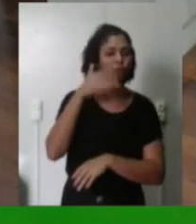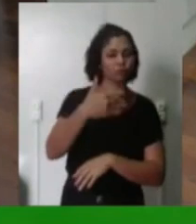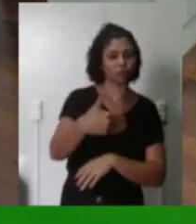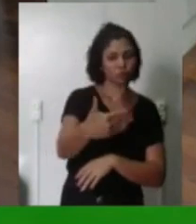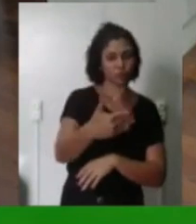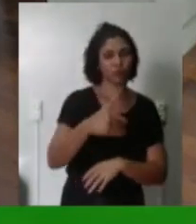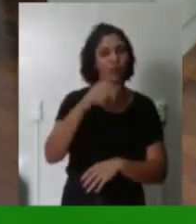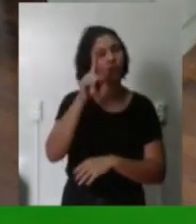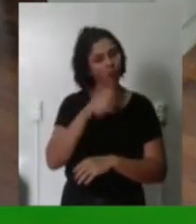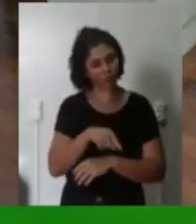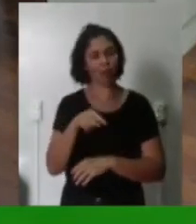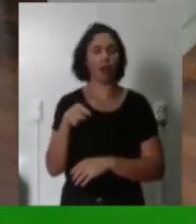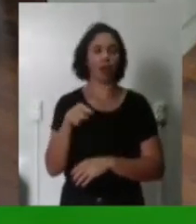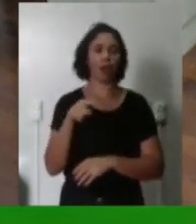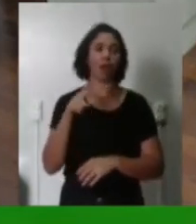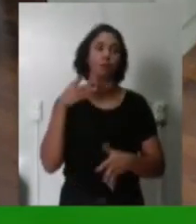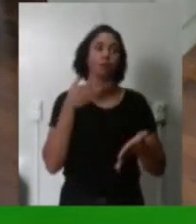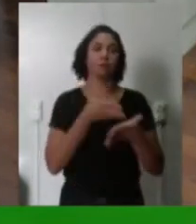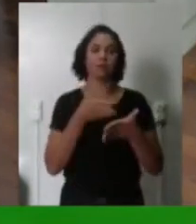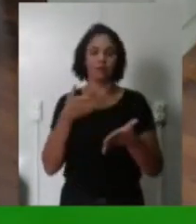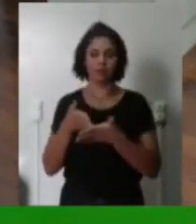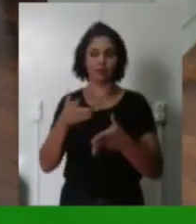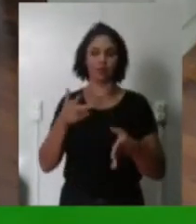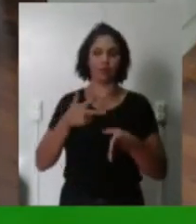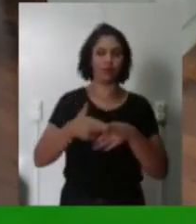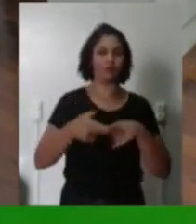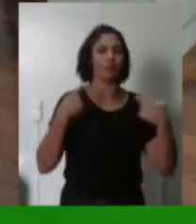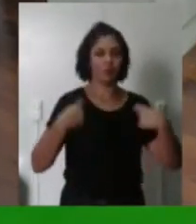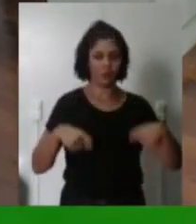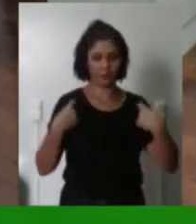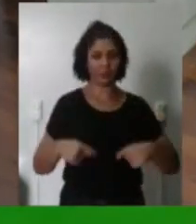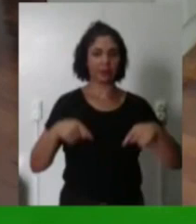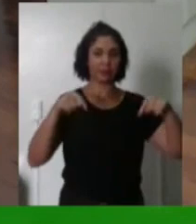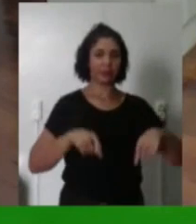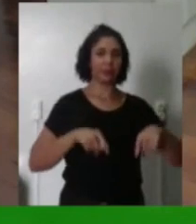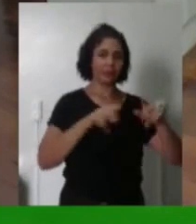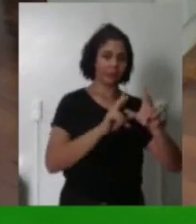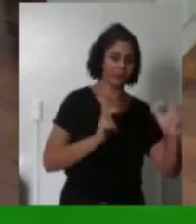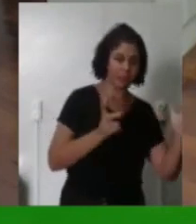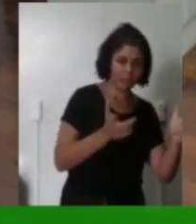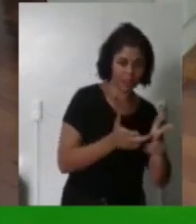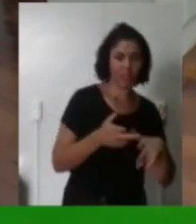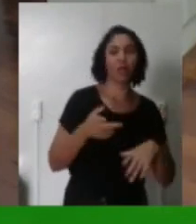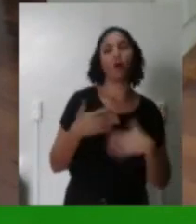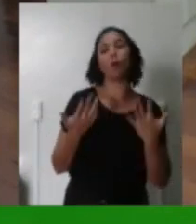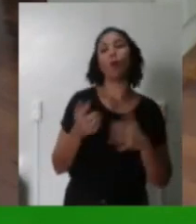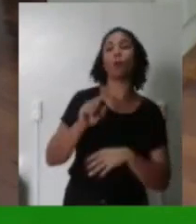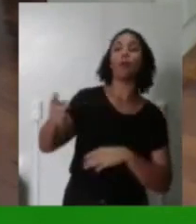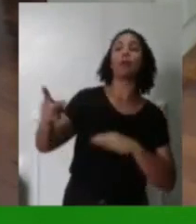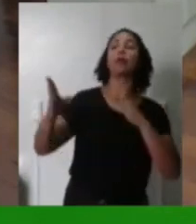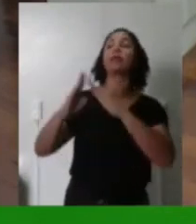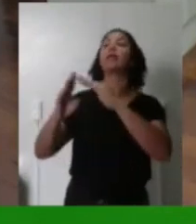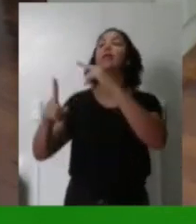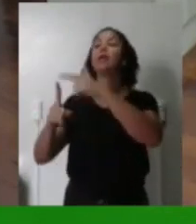desafio Em qualquer espaço Seja na Câmara dos Vereadores Seja na igreja lá Batista do